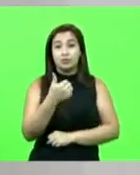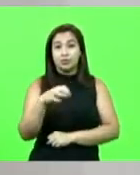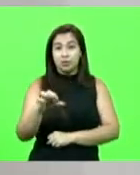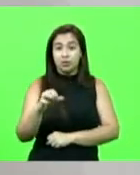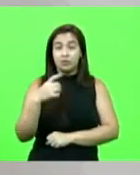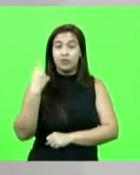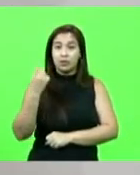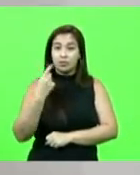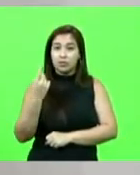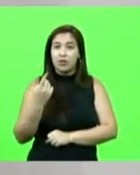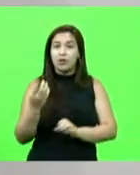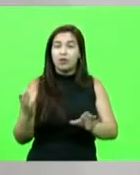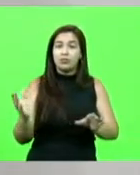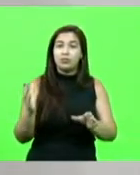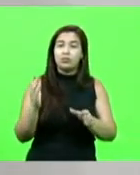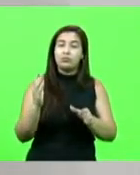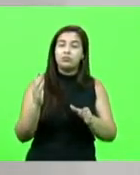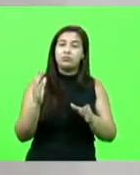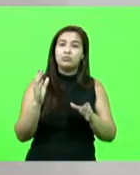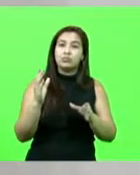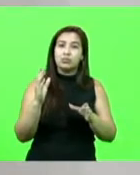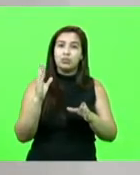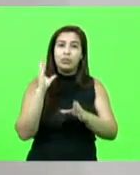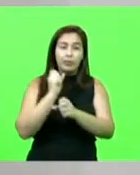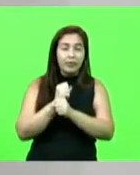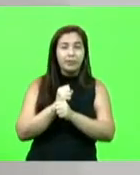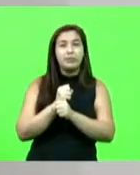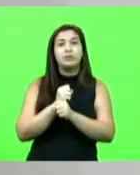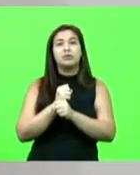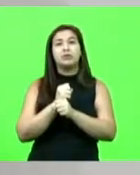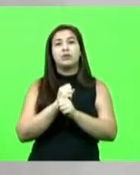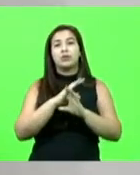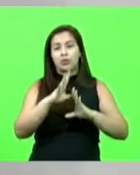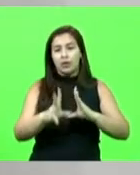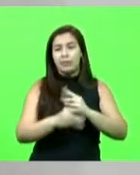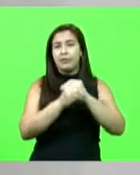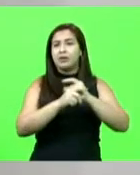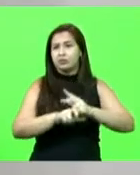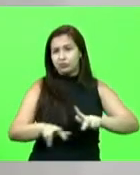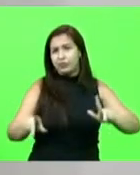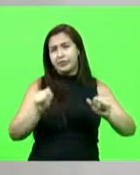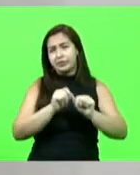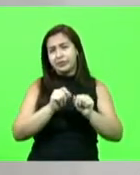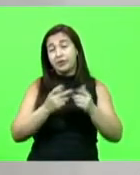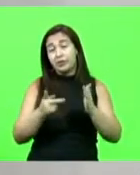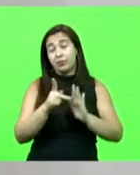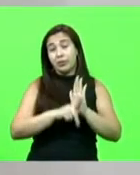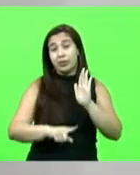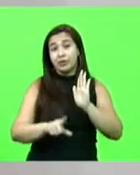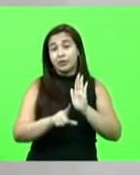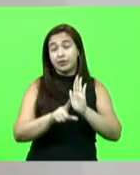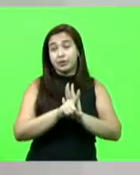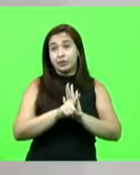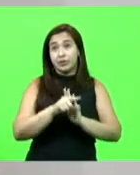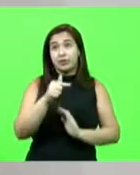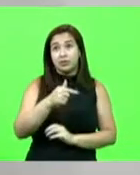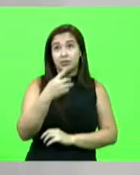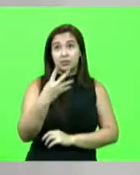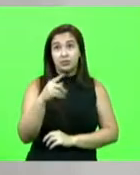fizeram alterações através de emendas a um projeto original. Então, o projeto 74.8 de 2019